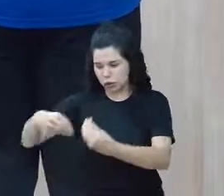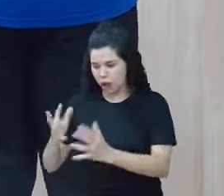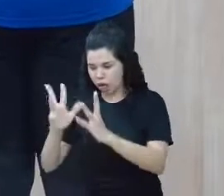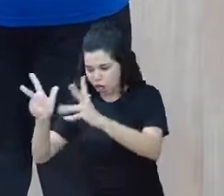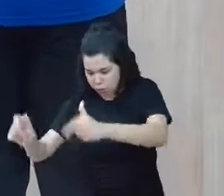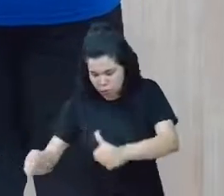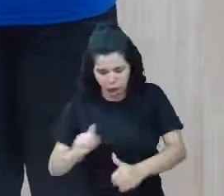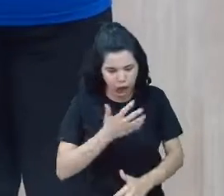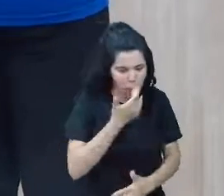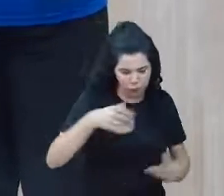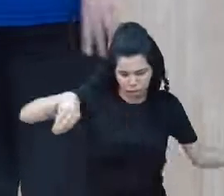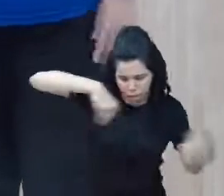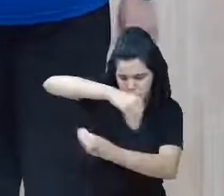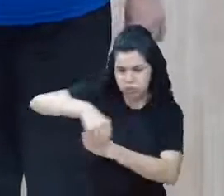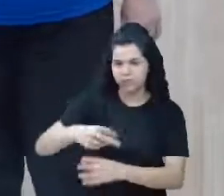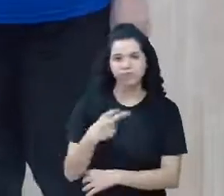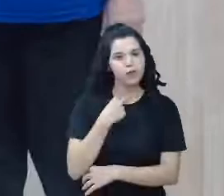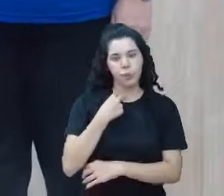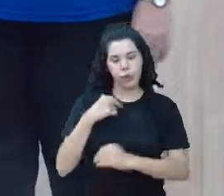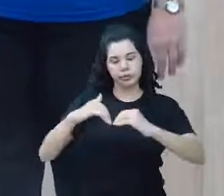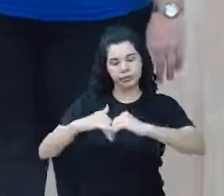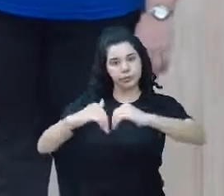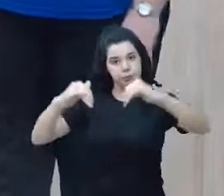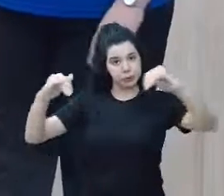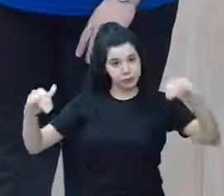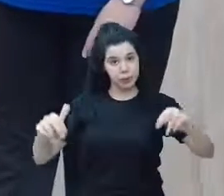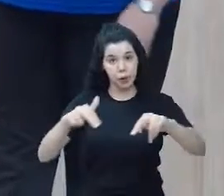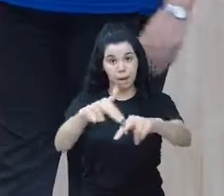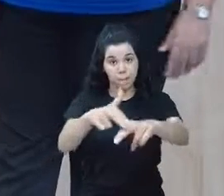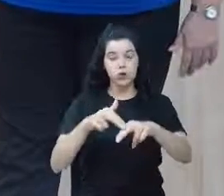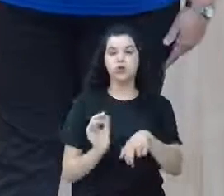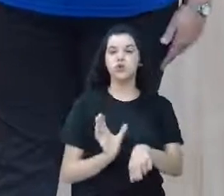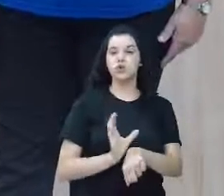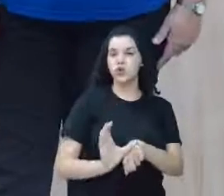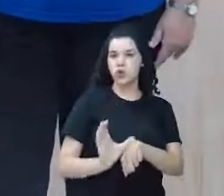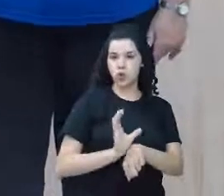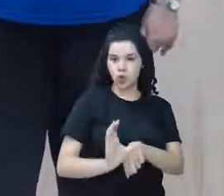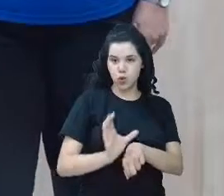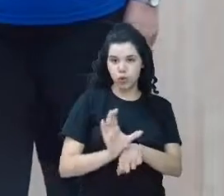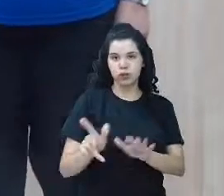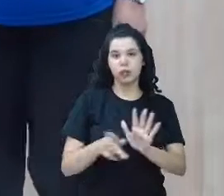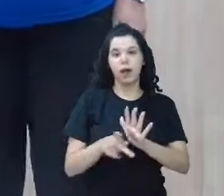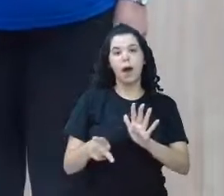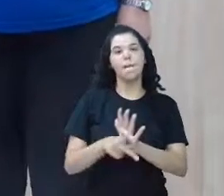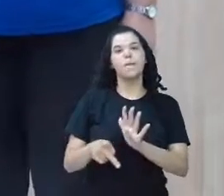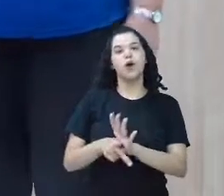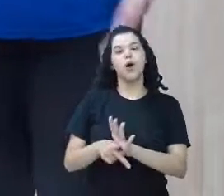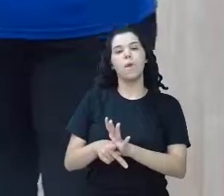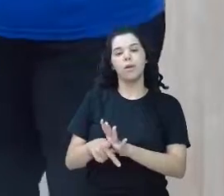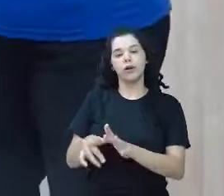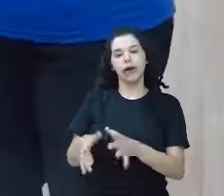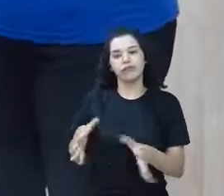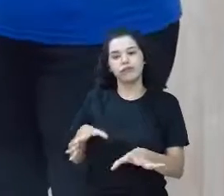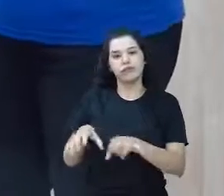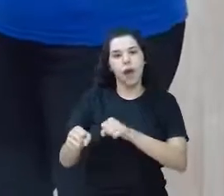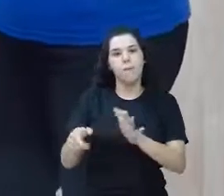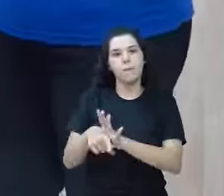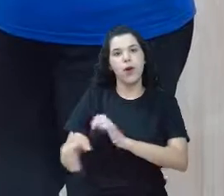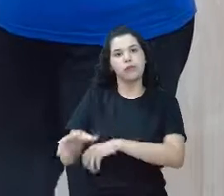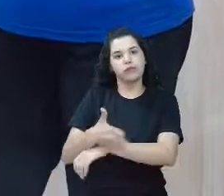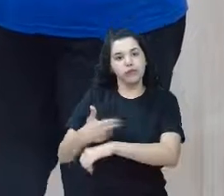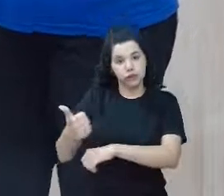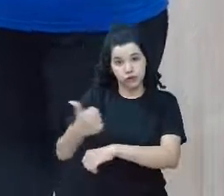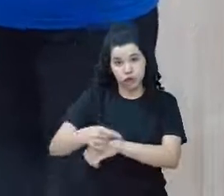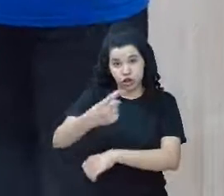mesmo? Pois é, nesse curso Qualificação de Profissional, você já